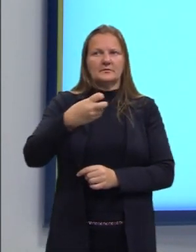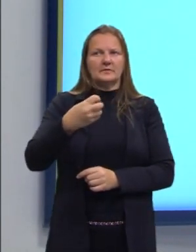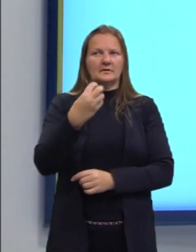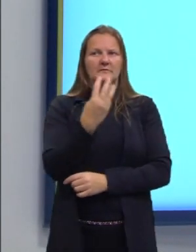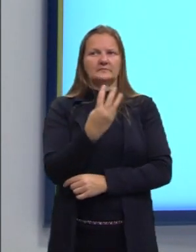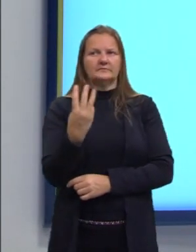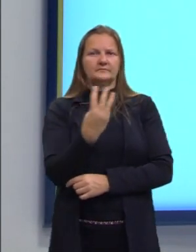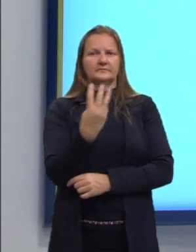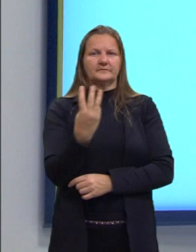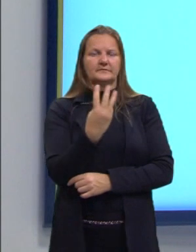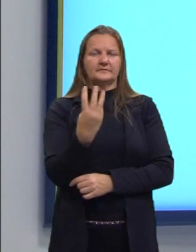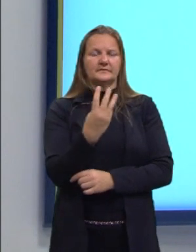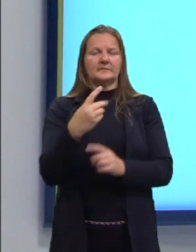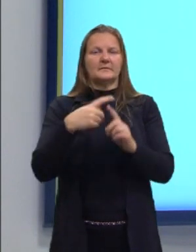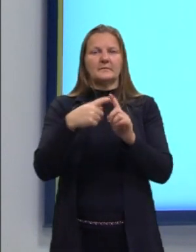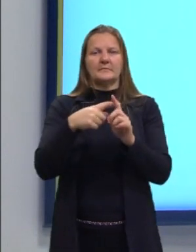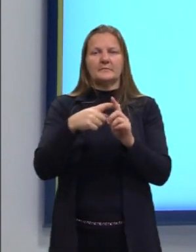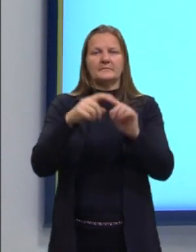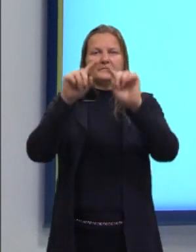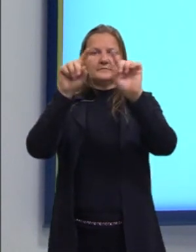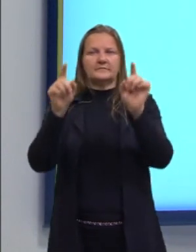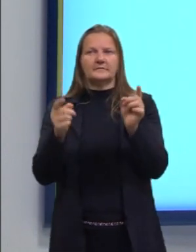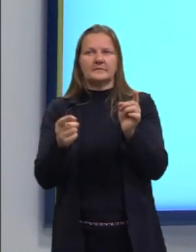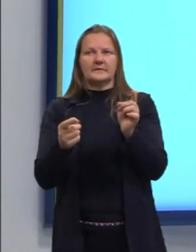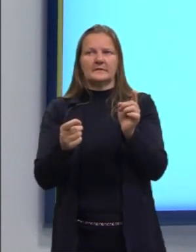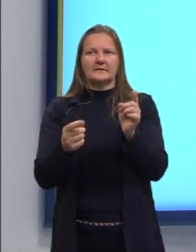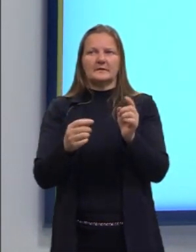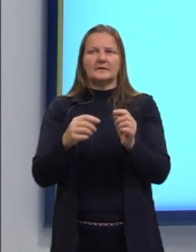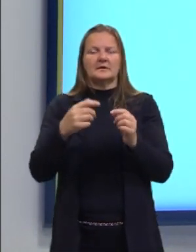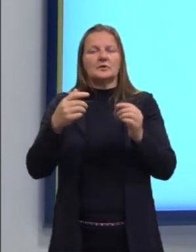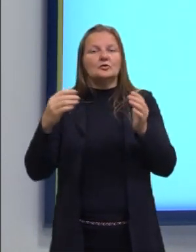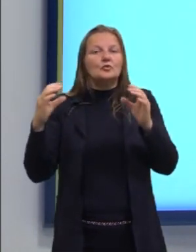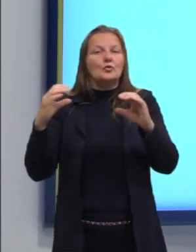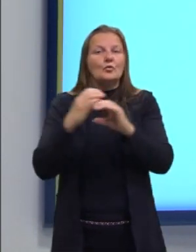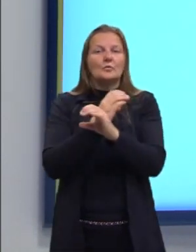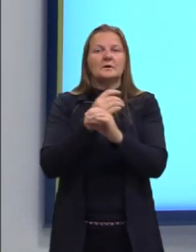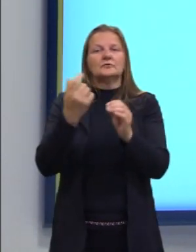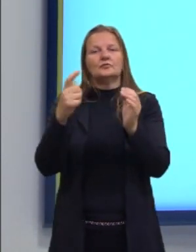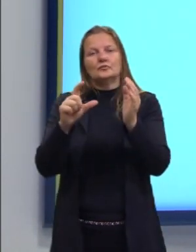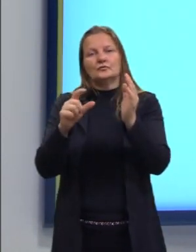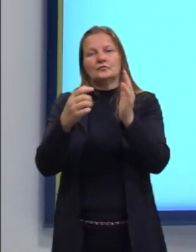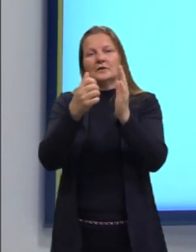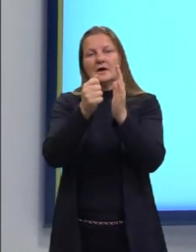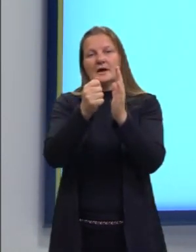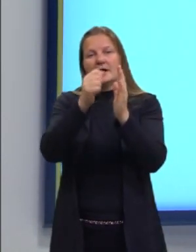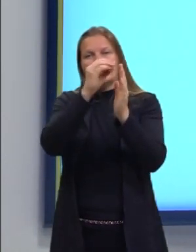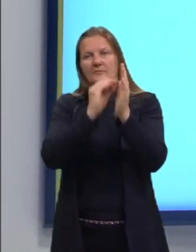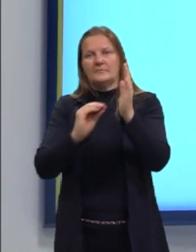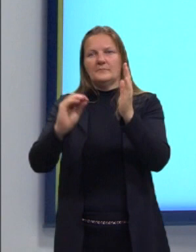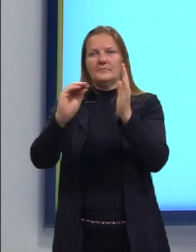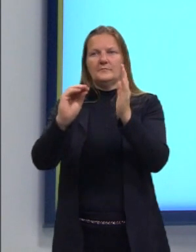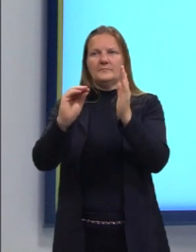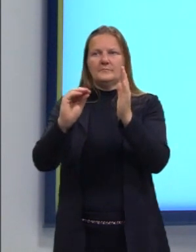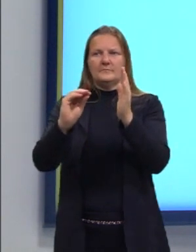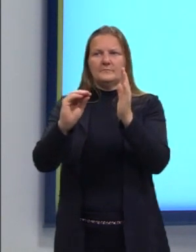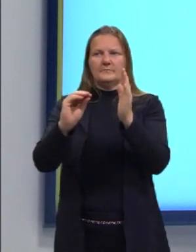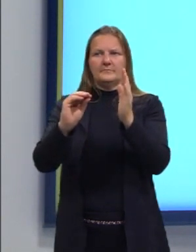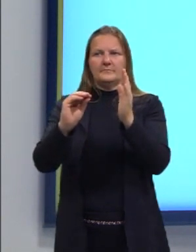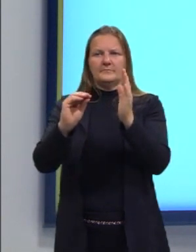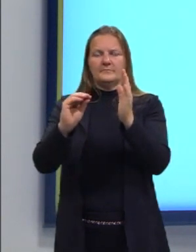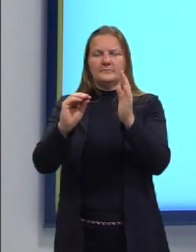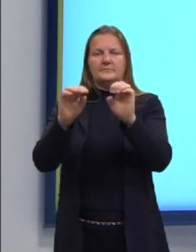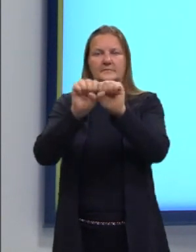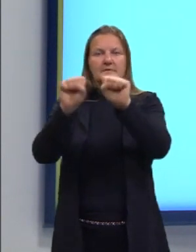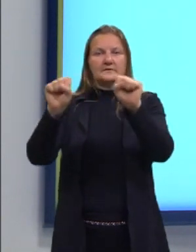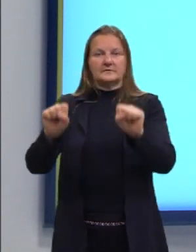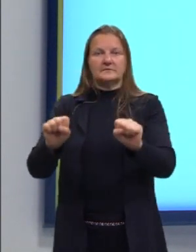é igual a 33 mais, e aqui eu vou trazer todo o valor do A. De novo, todo o valor que estava no sisteminha que